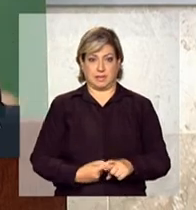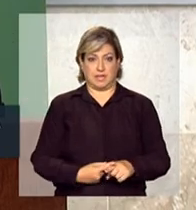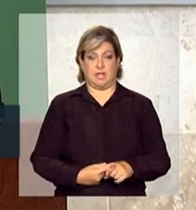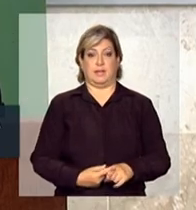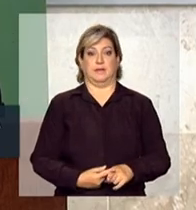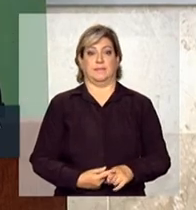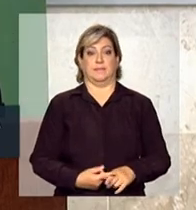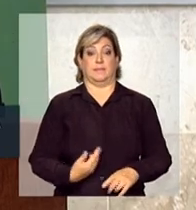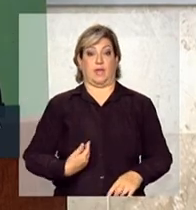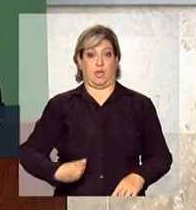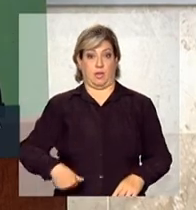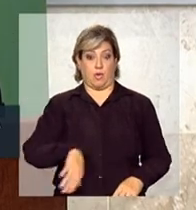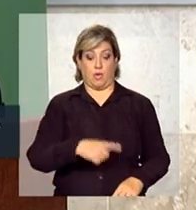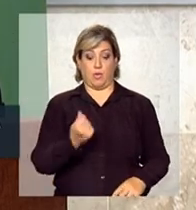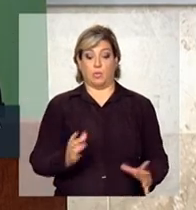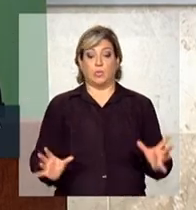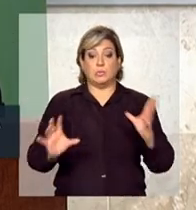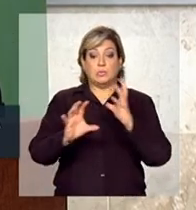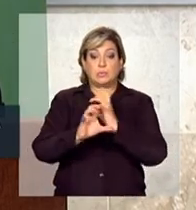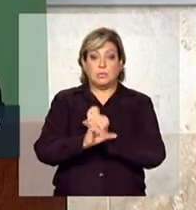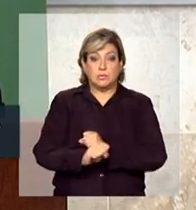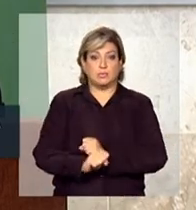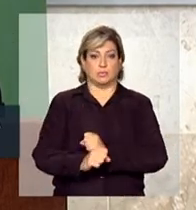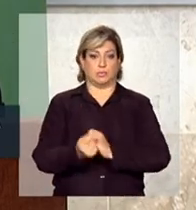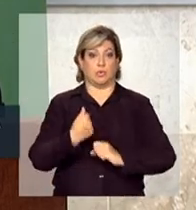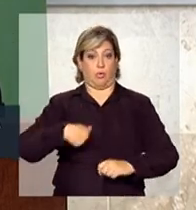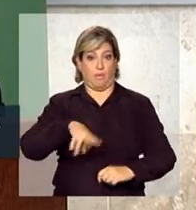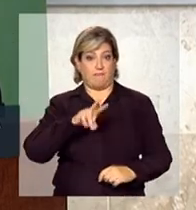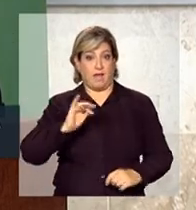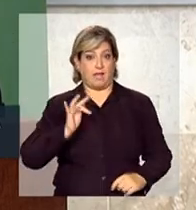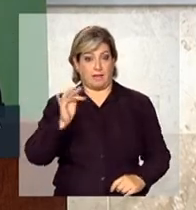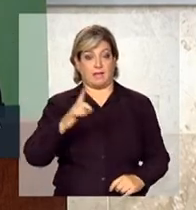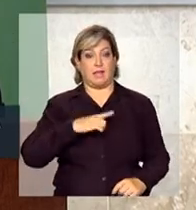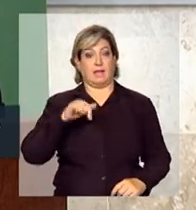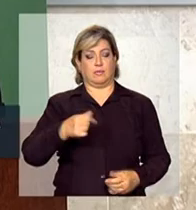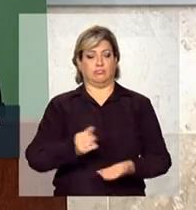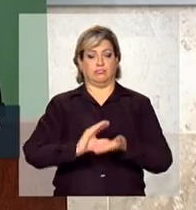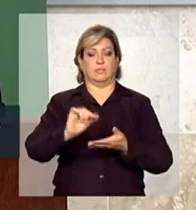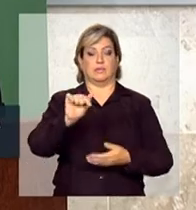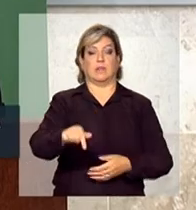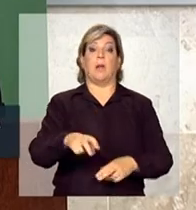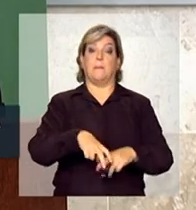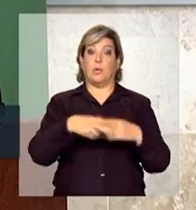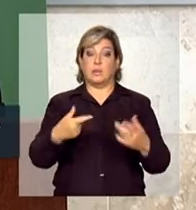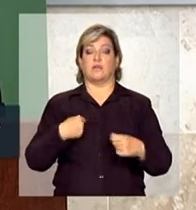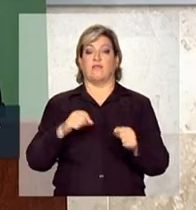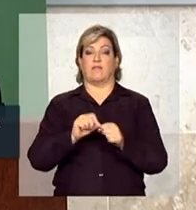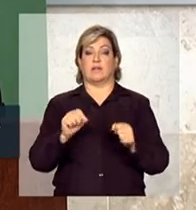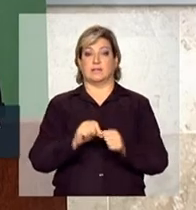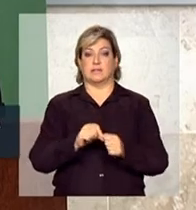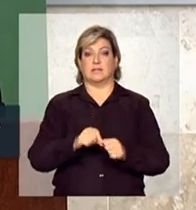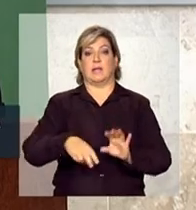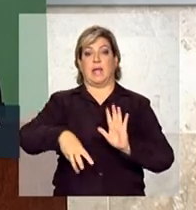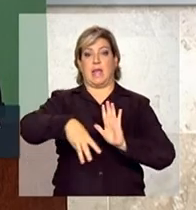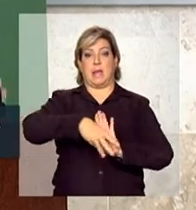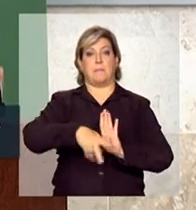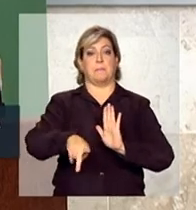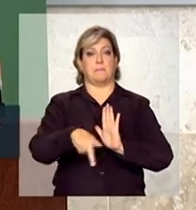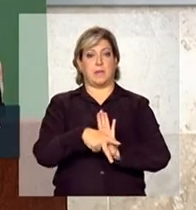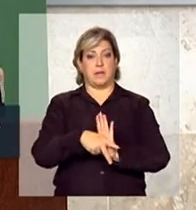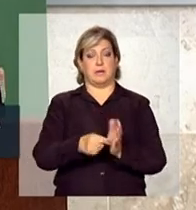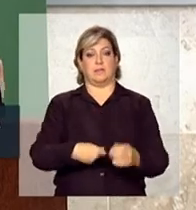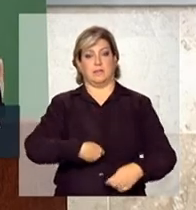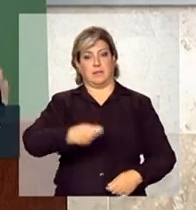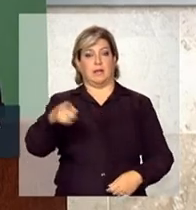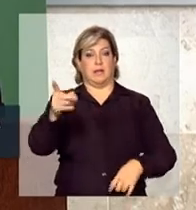ter nessa questão. Por isso que eu enviei uma medida provisória para o Congresso, destinando